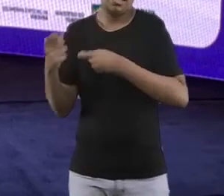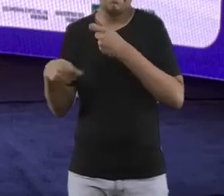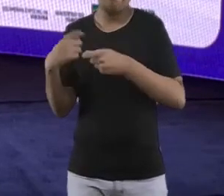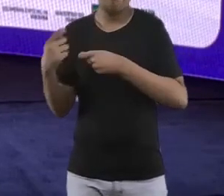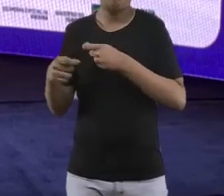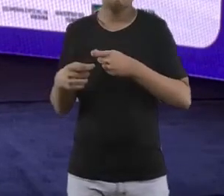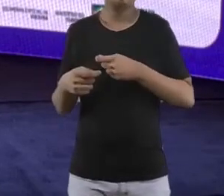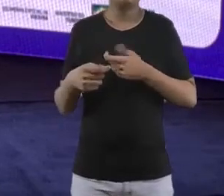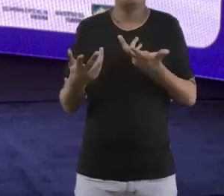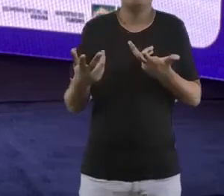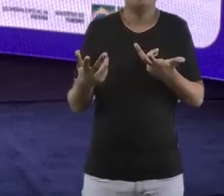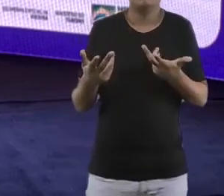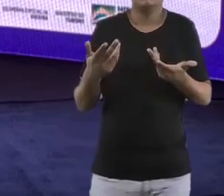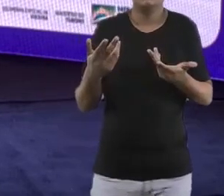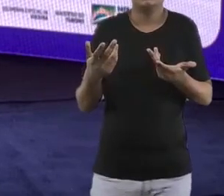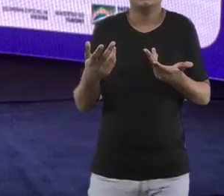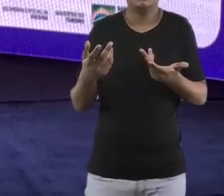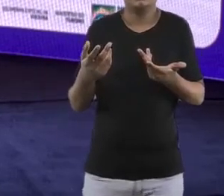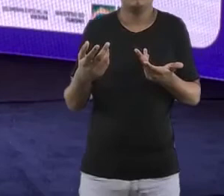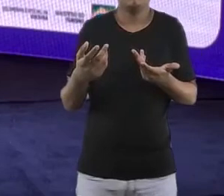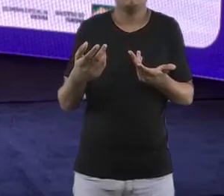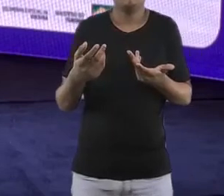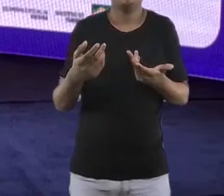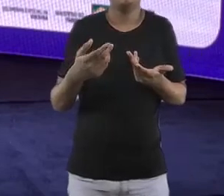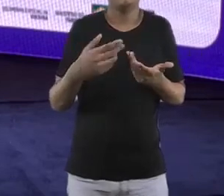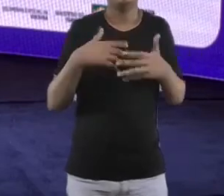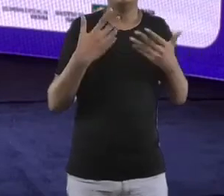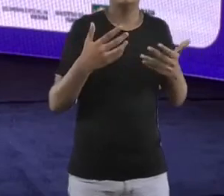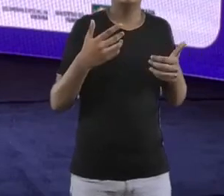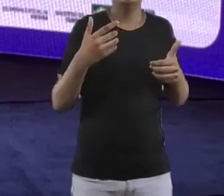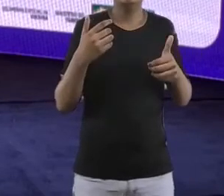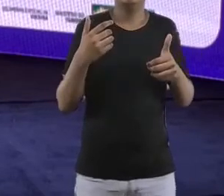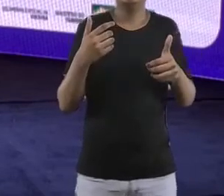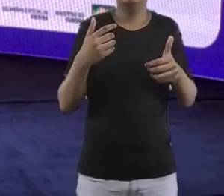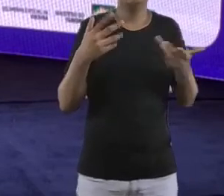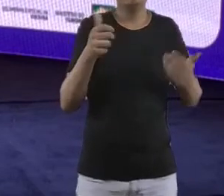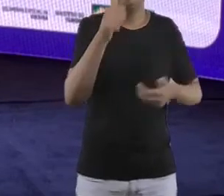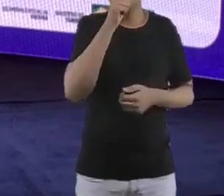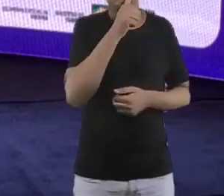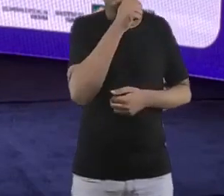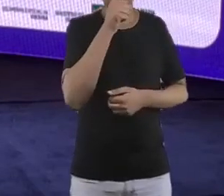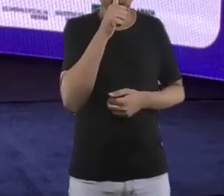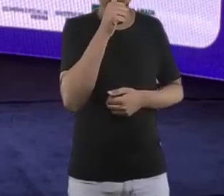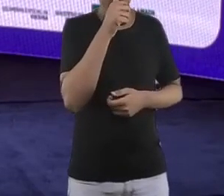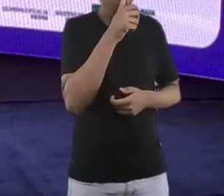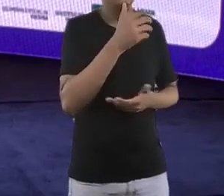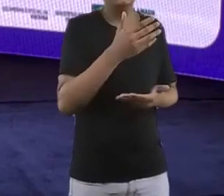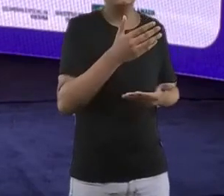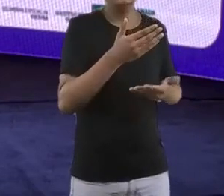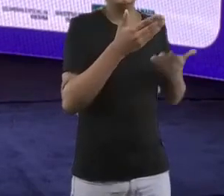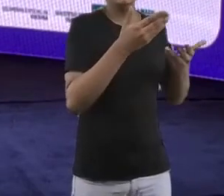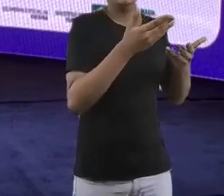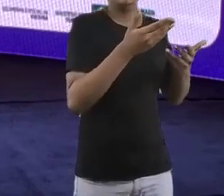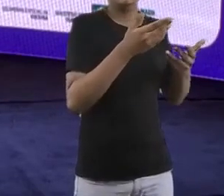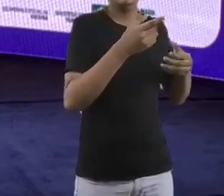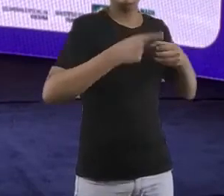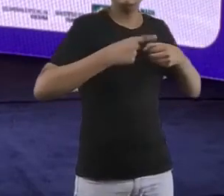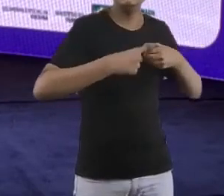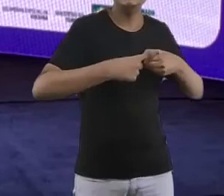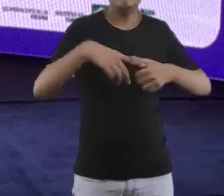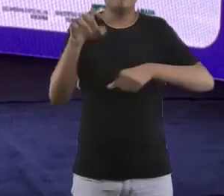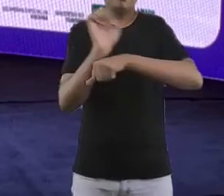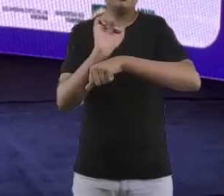ponta. E eu vou ter que me virar, dar o meu jeito para trazer esse benefício aqui na cidade, demonstrar isso para as pessoas,